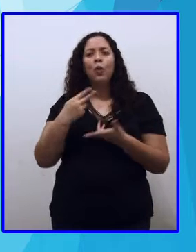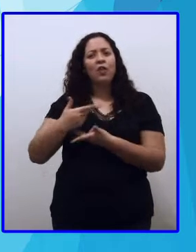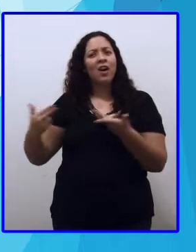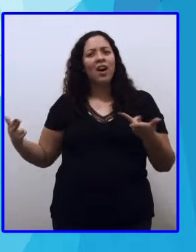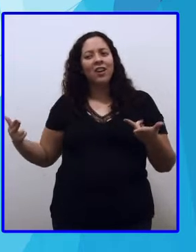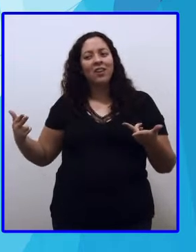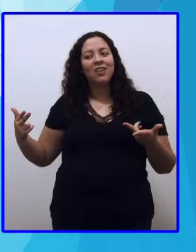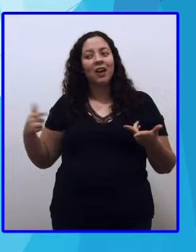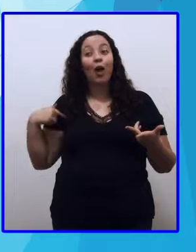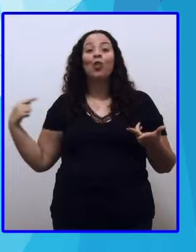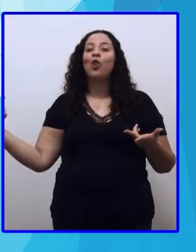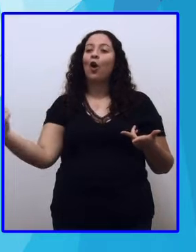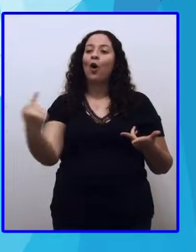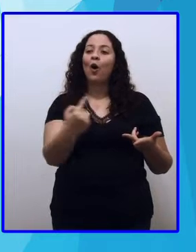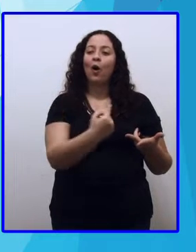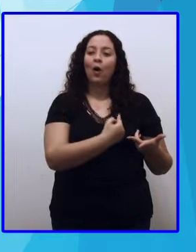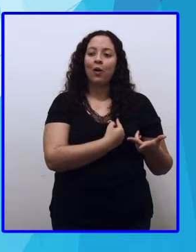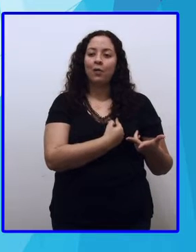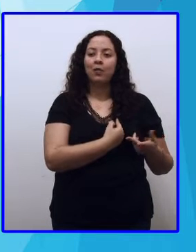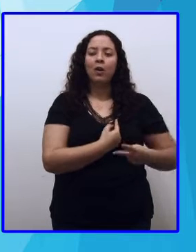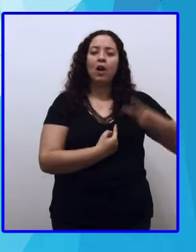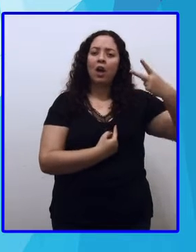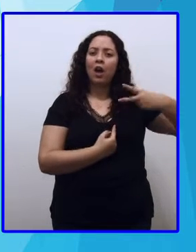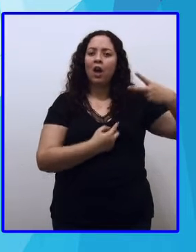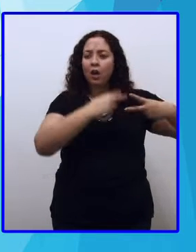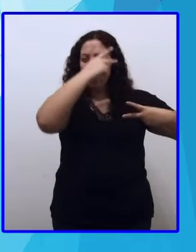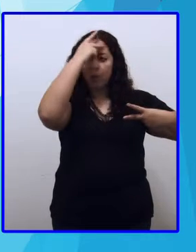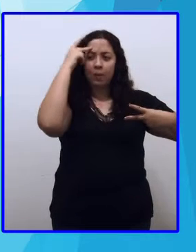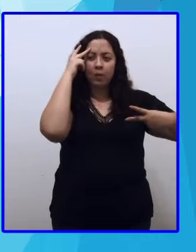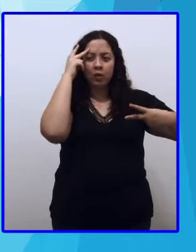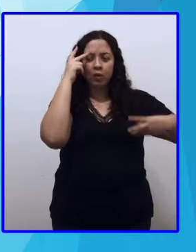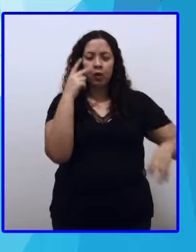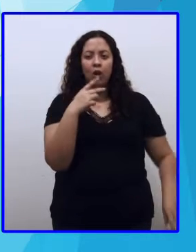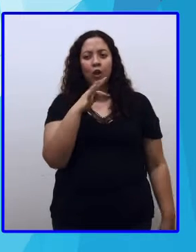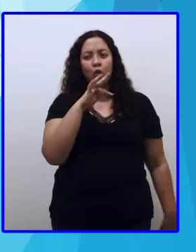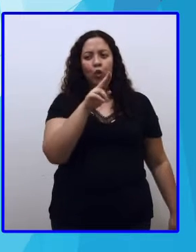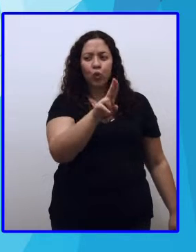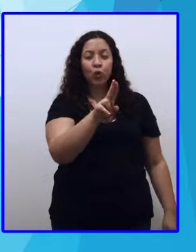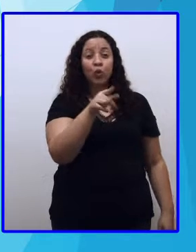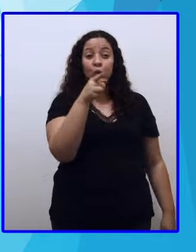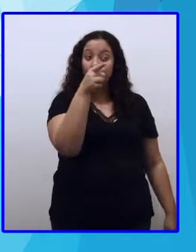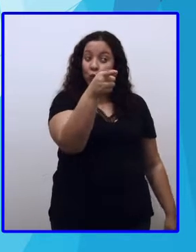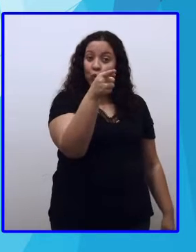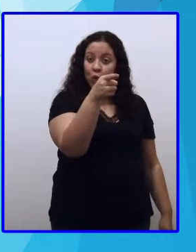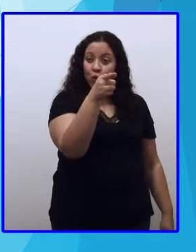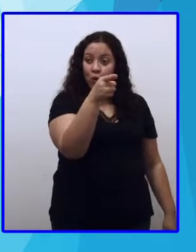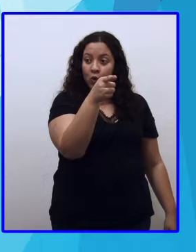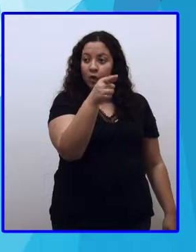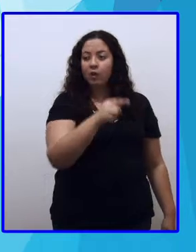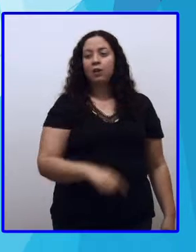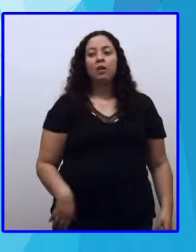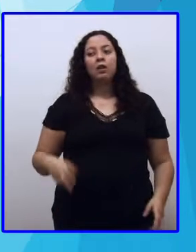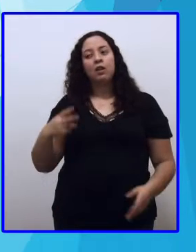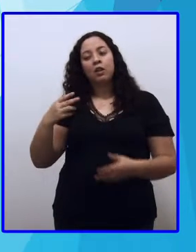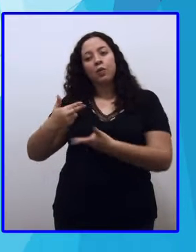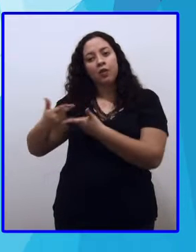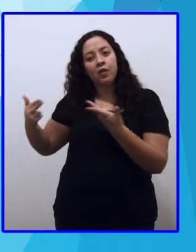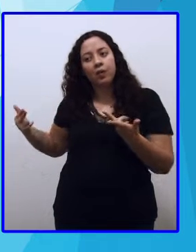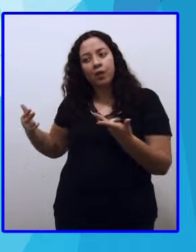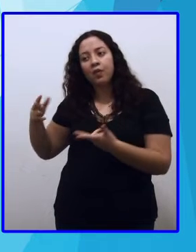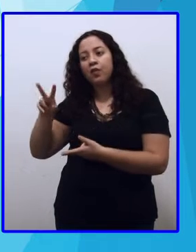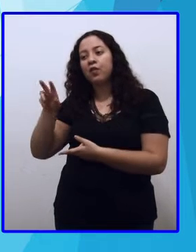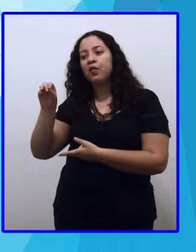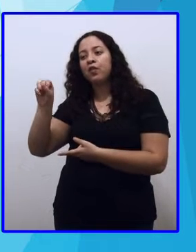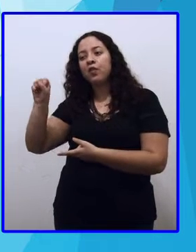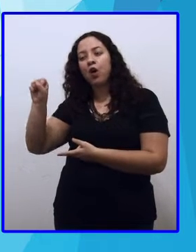Nós. A segunda pessoa no singular. Tu. E no plural. Vós. E a terceira